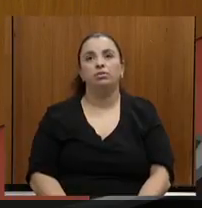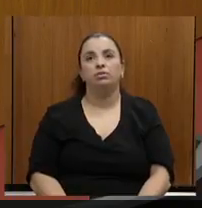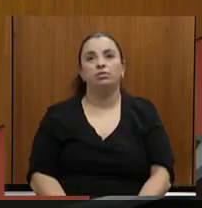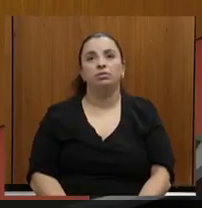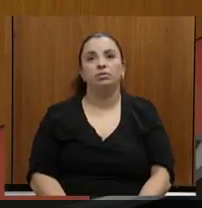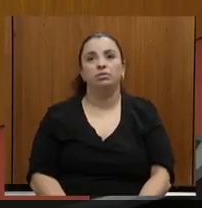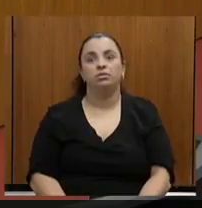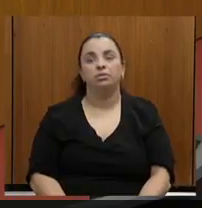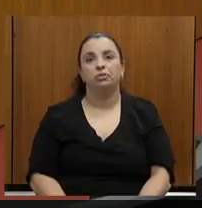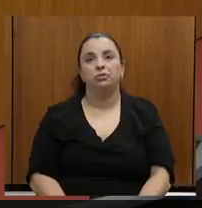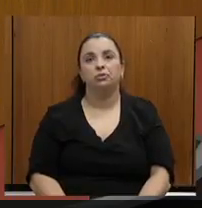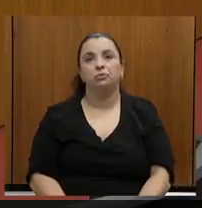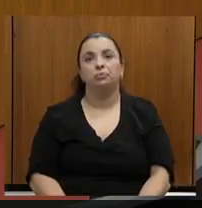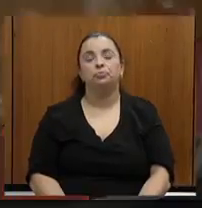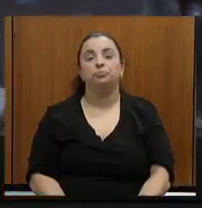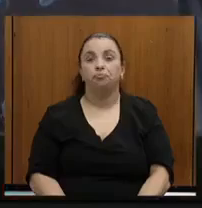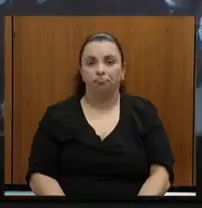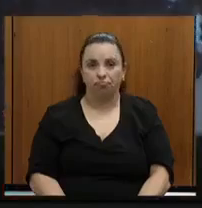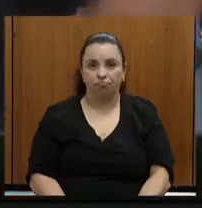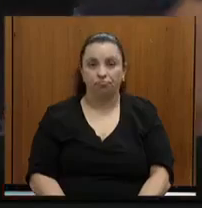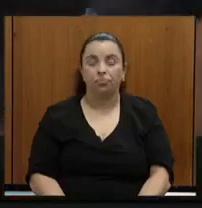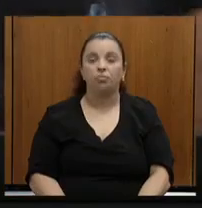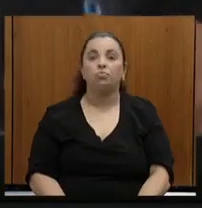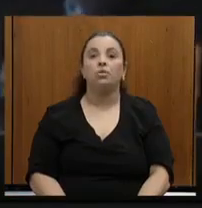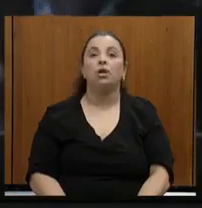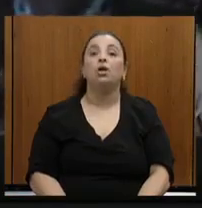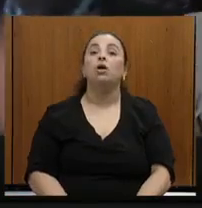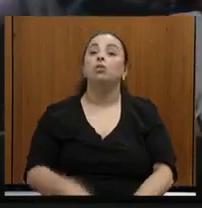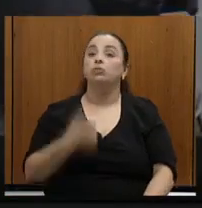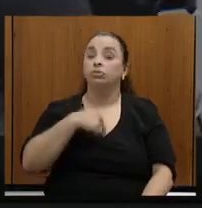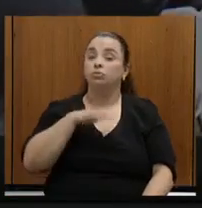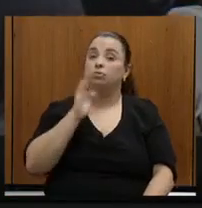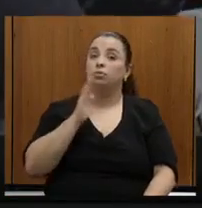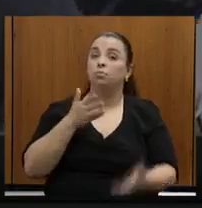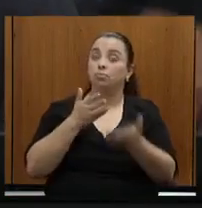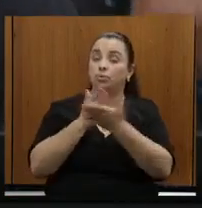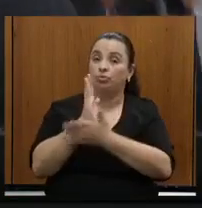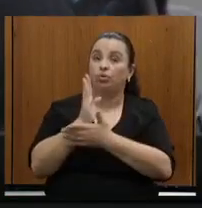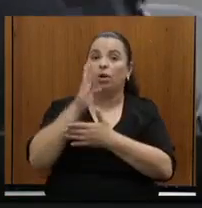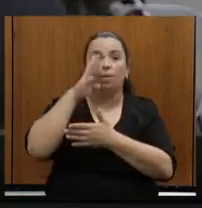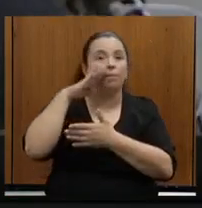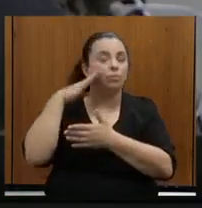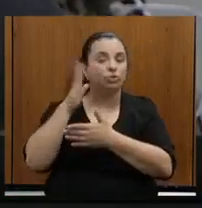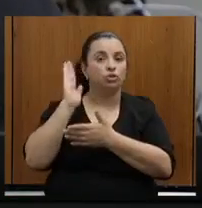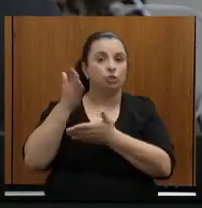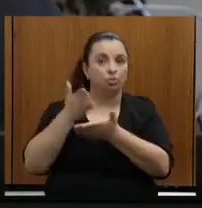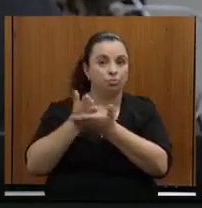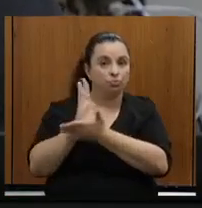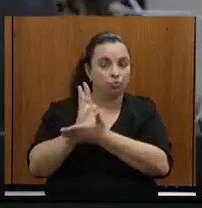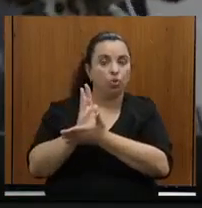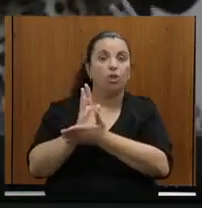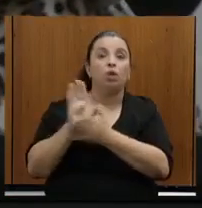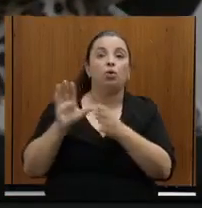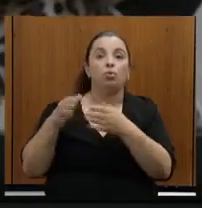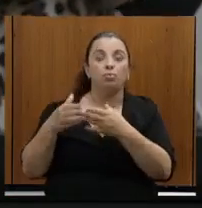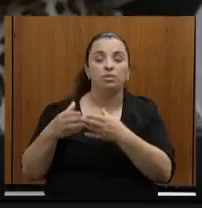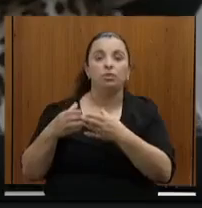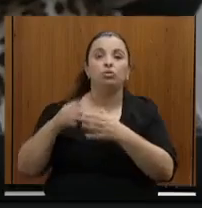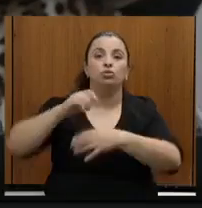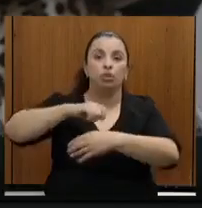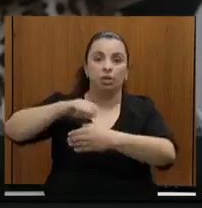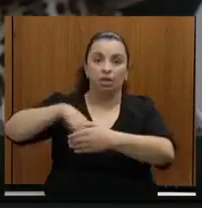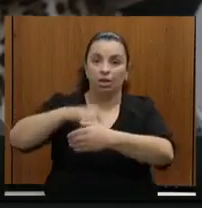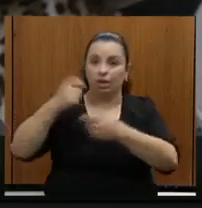Então, como nós aprovamos o requerimento da deputada Bia na Comissão de Gastronomia, teremos também